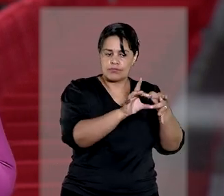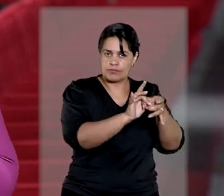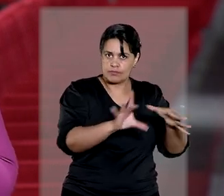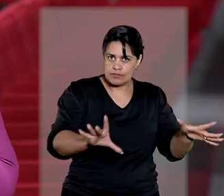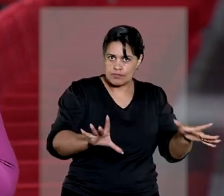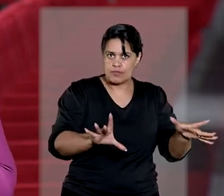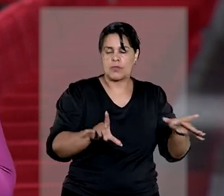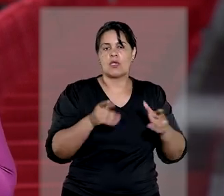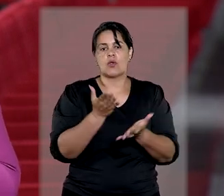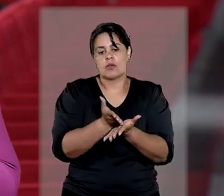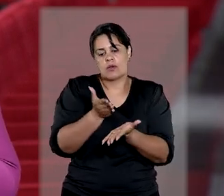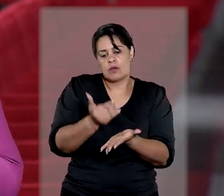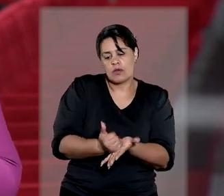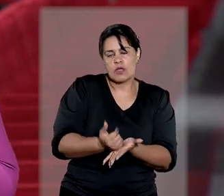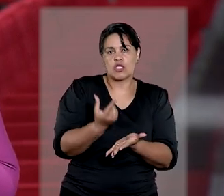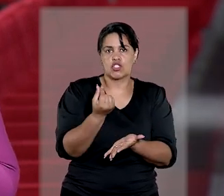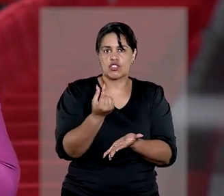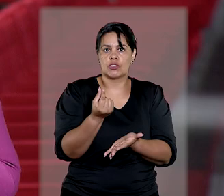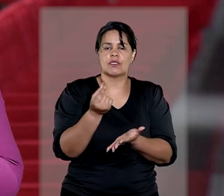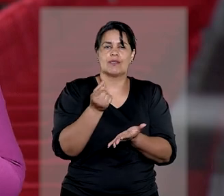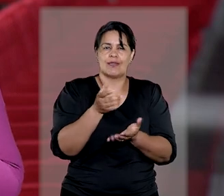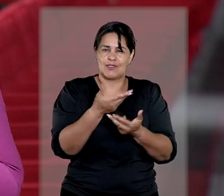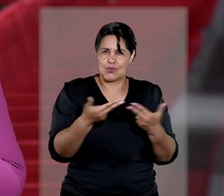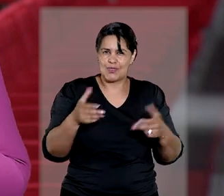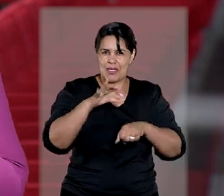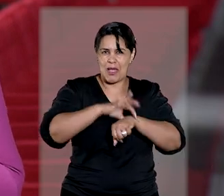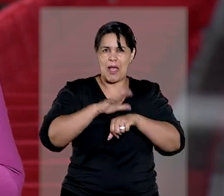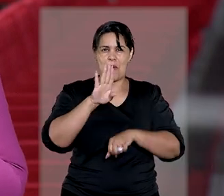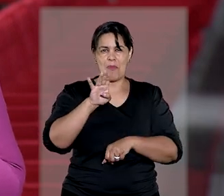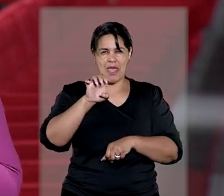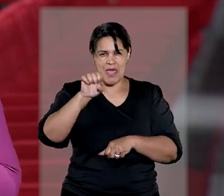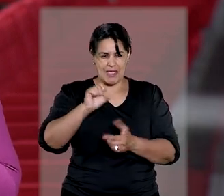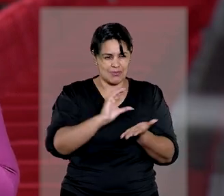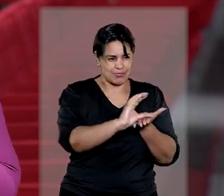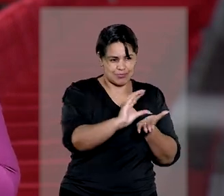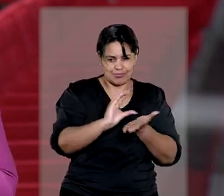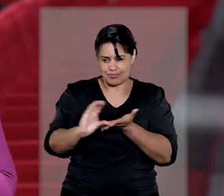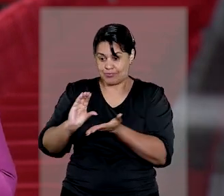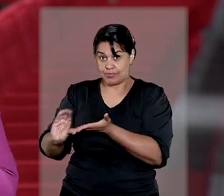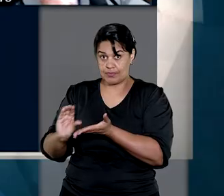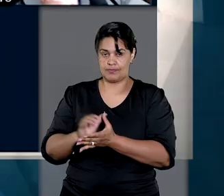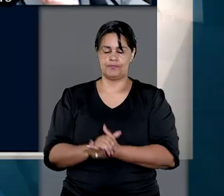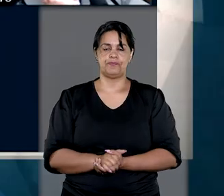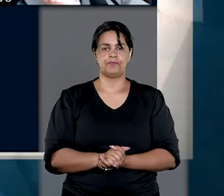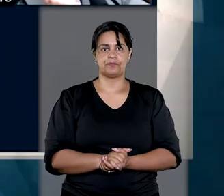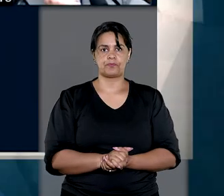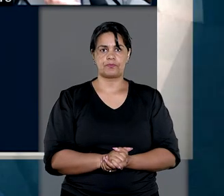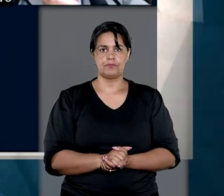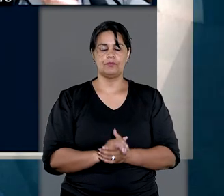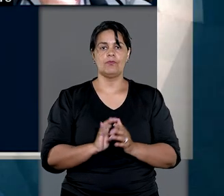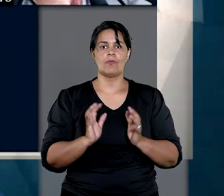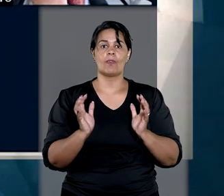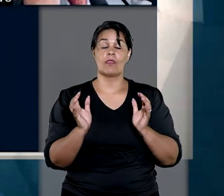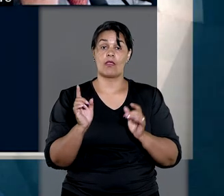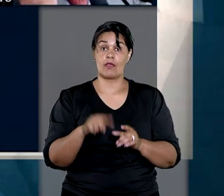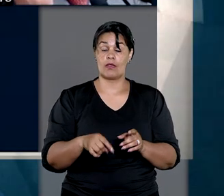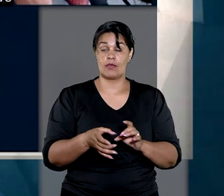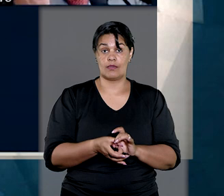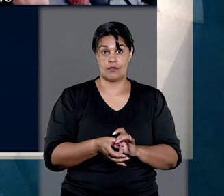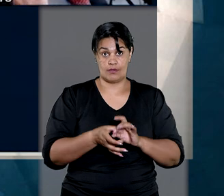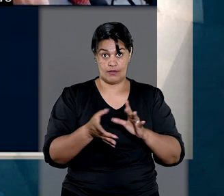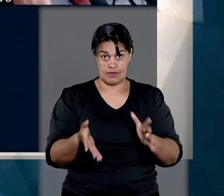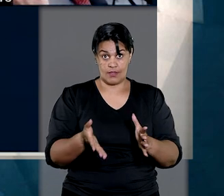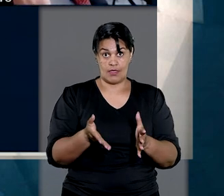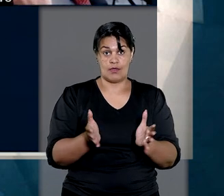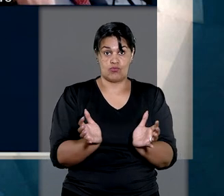estável com partilha de bens em triação, ou seja, em três partes iguais. Ao dar parcial provimento ao